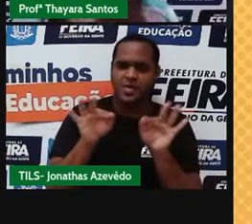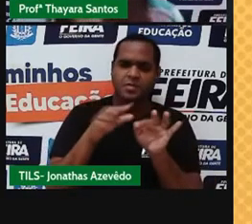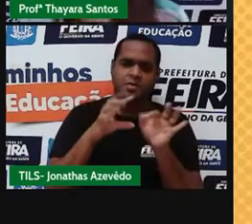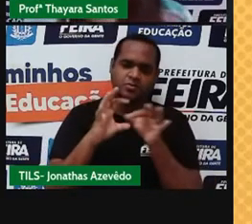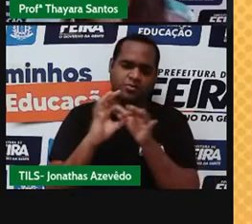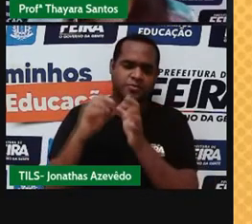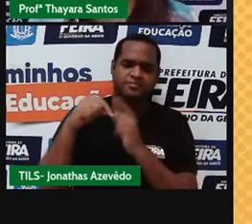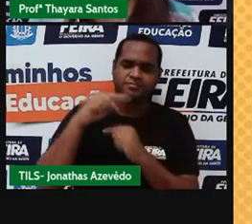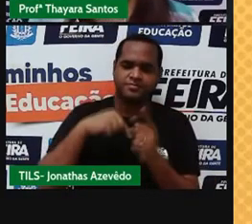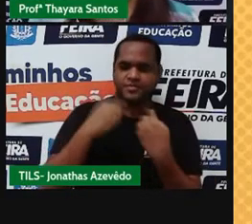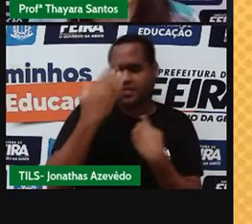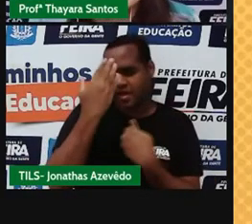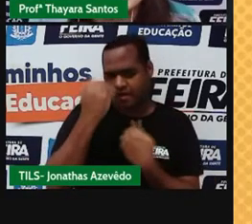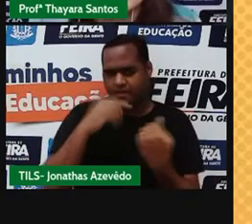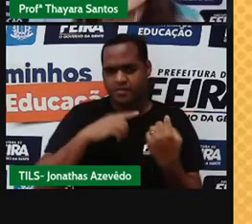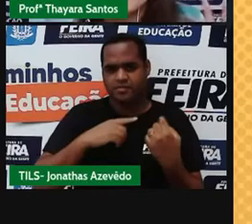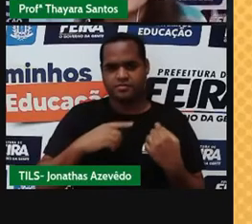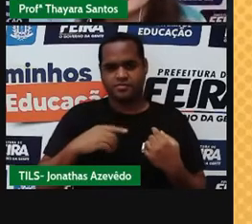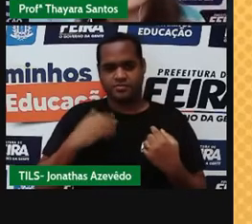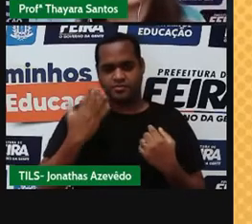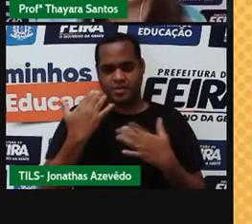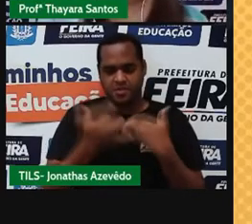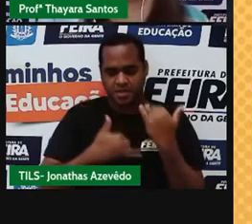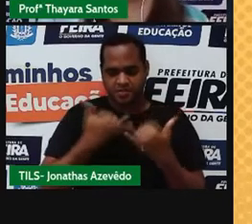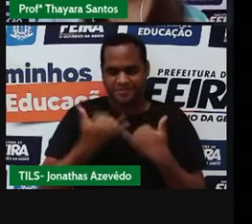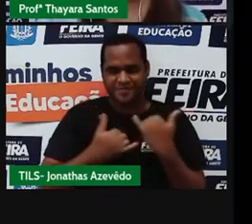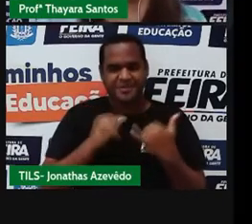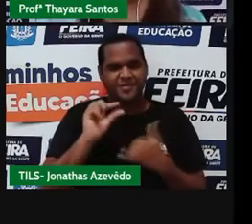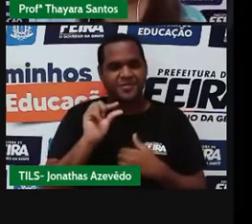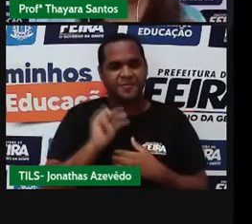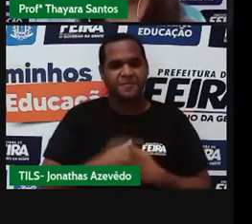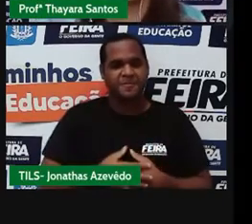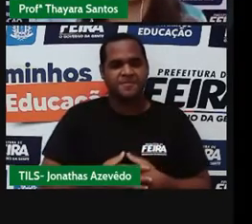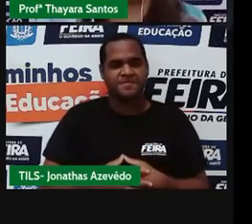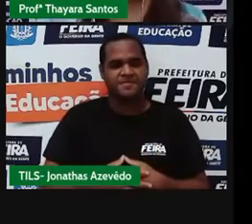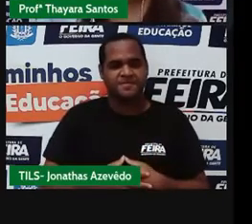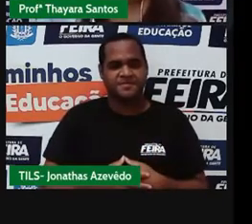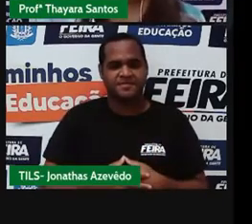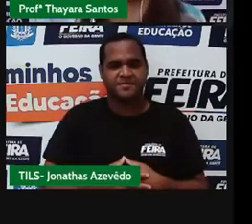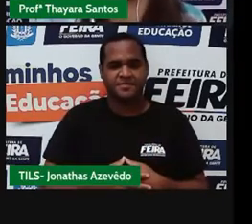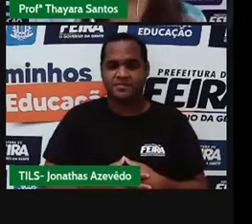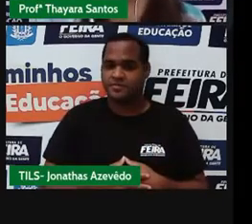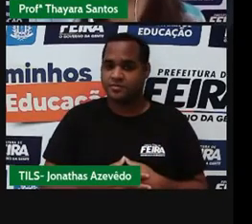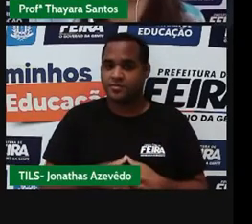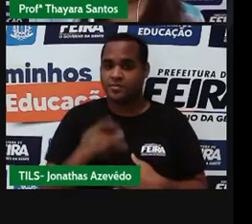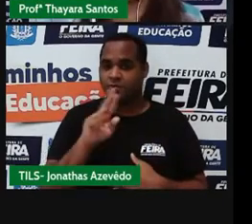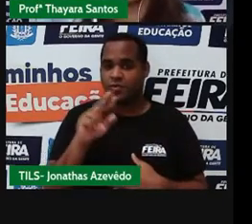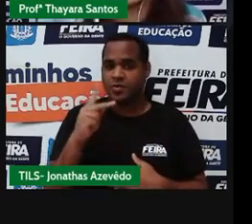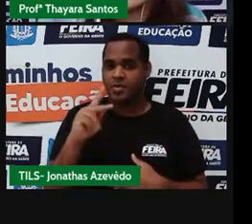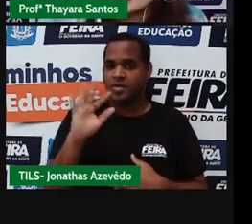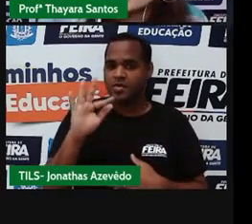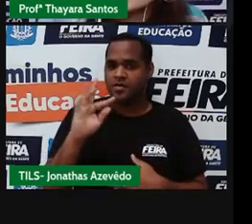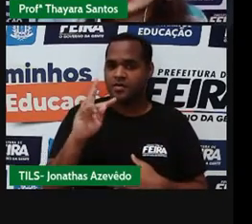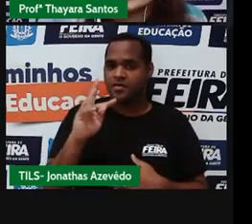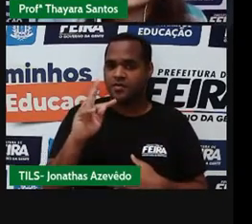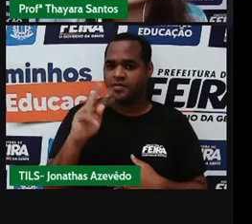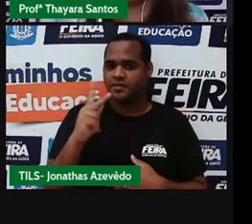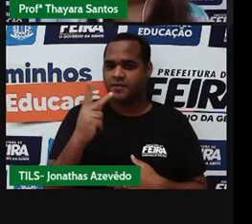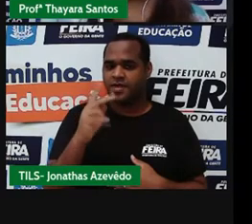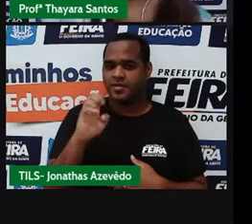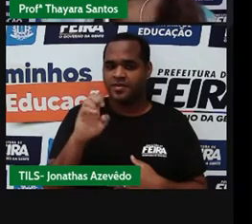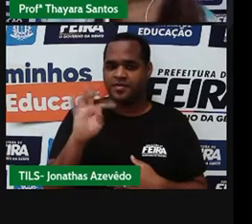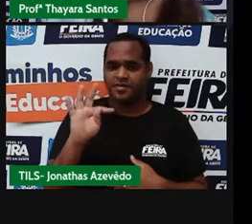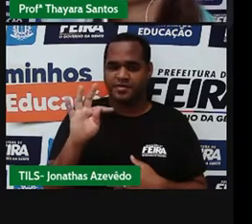a gente vai brincar um pouquinho aqui. Vamos lá. O nome desse simulador é o FETColorado, né?